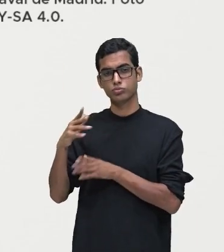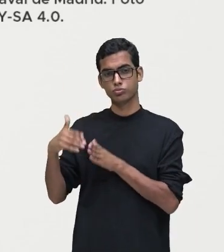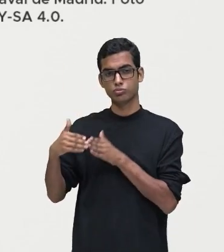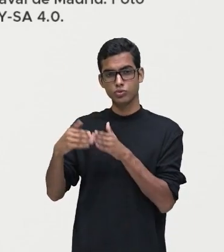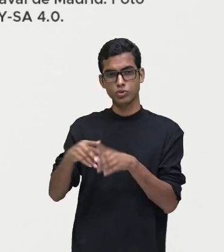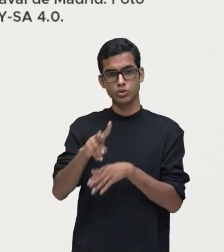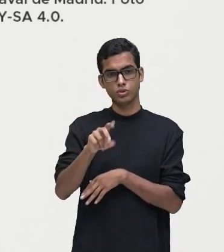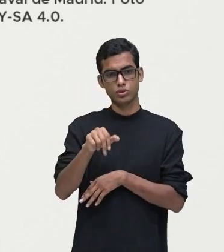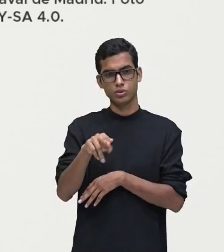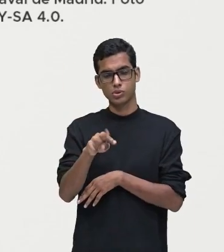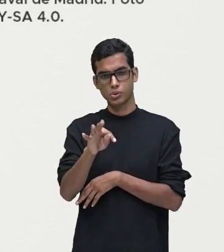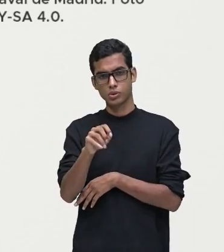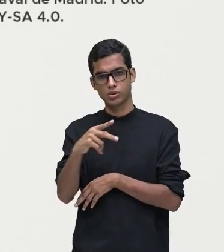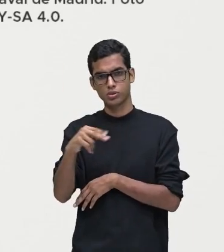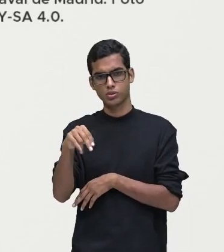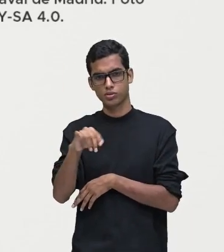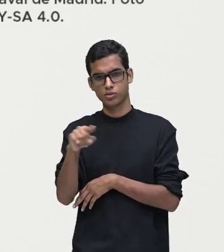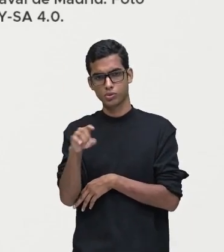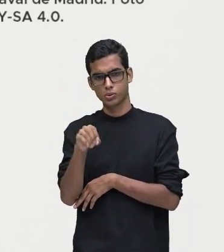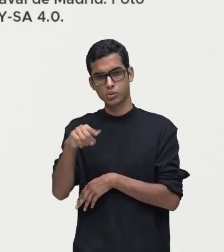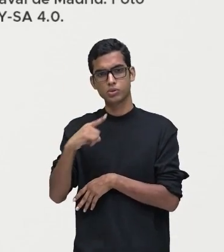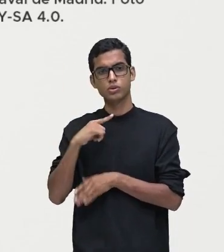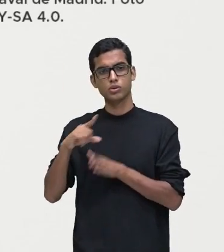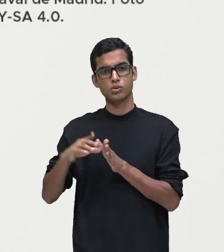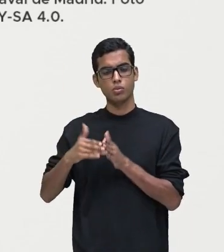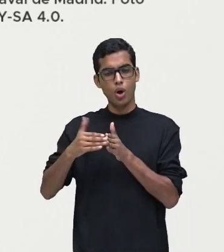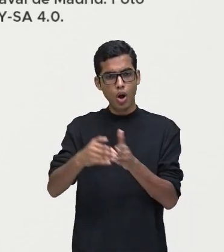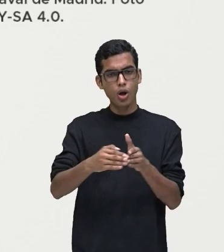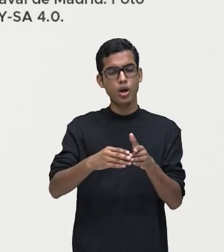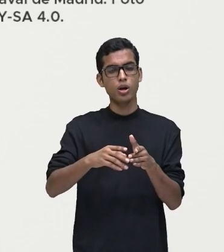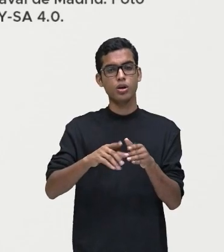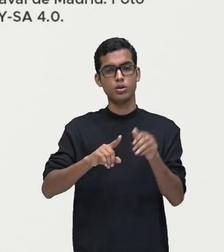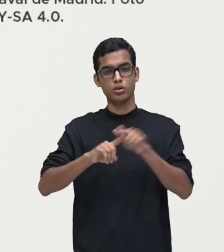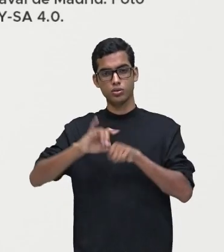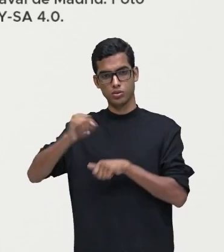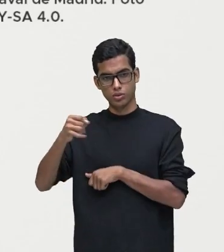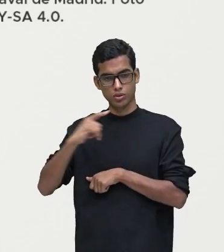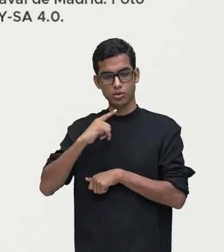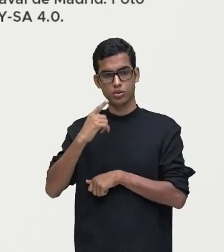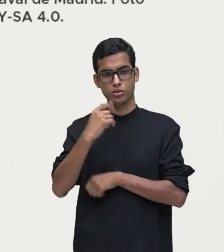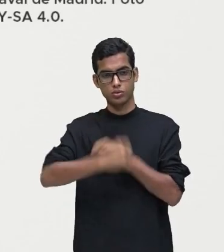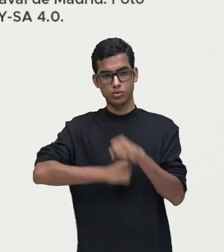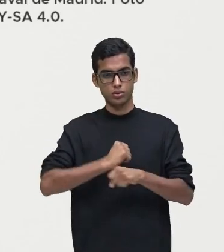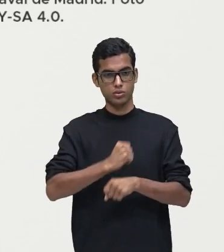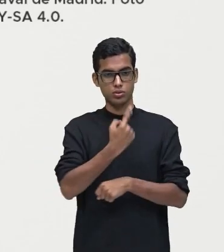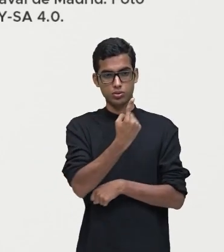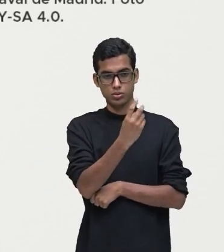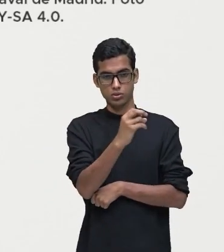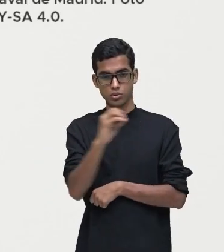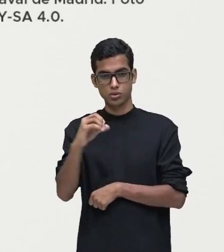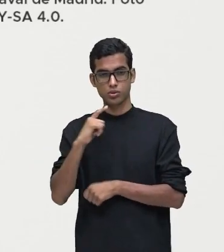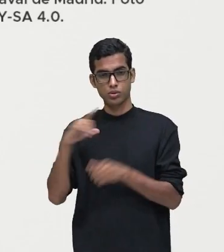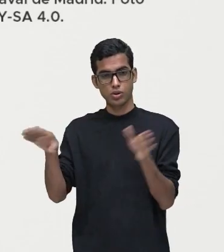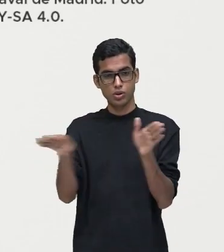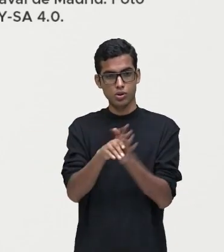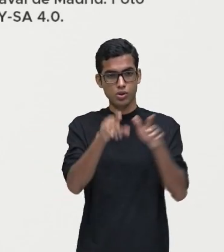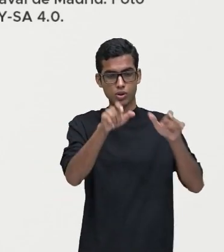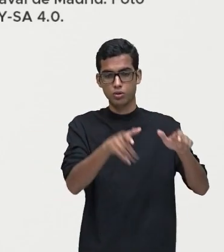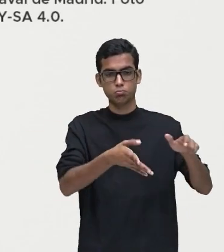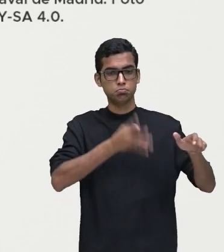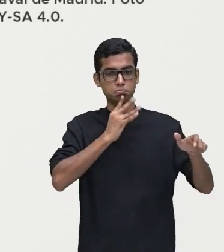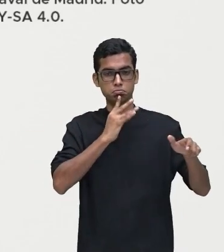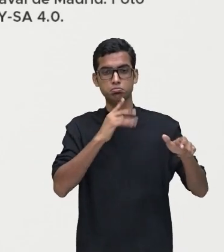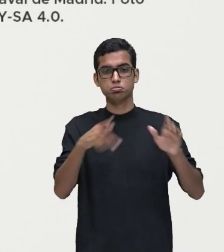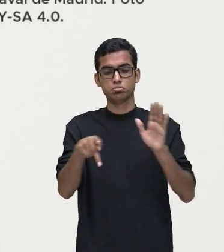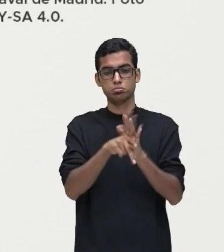relatou, em janeiro de 1500, ter chegado a um local completamente desconhecido pelos reinos